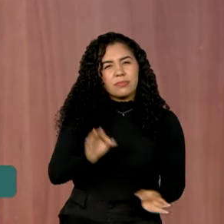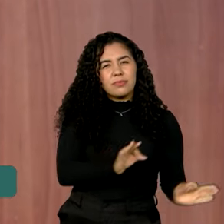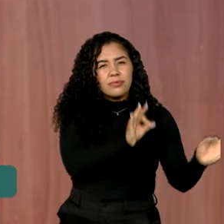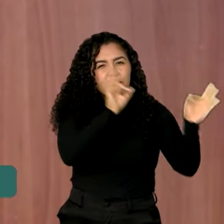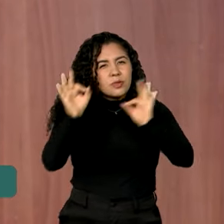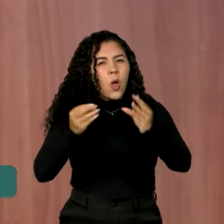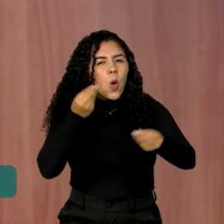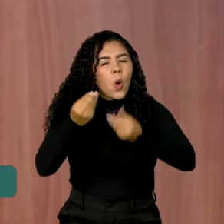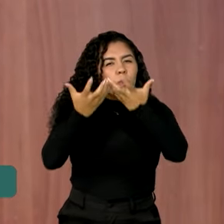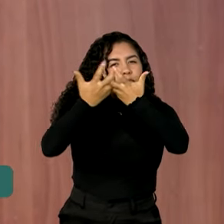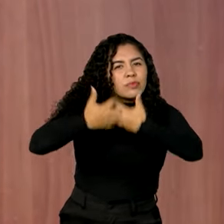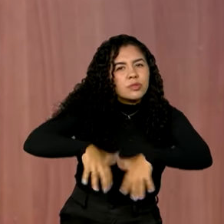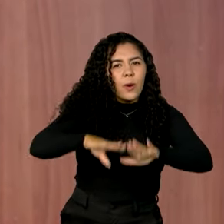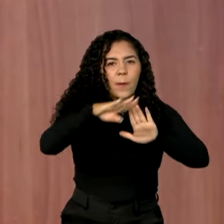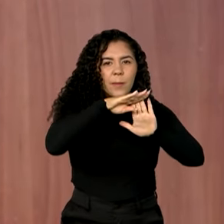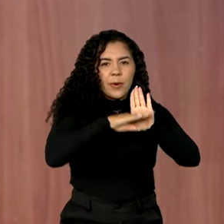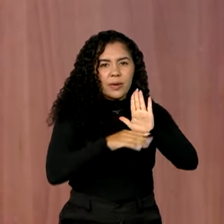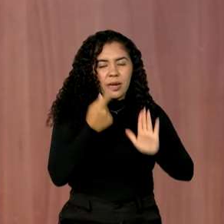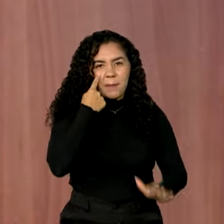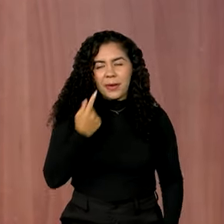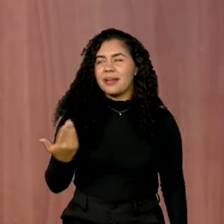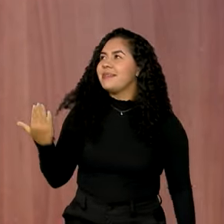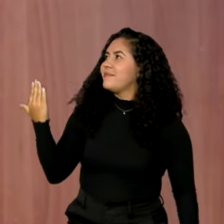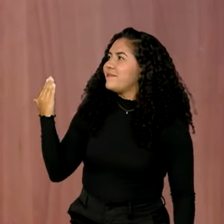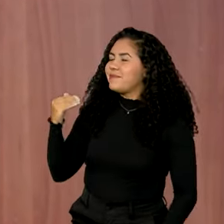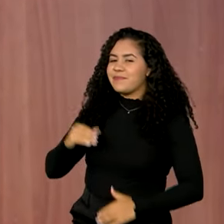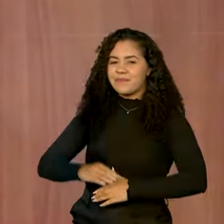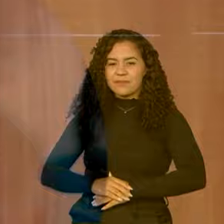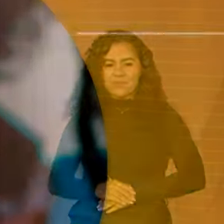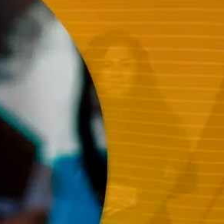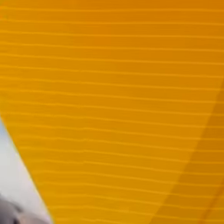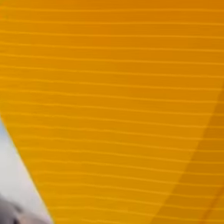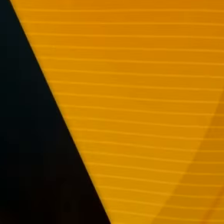mais sobre este programa no nosso quadro Brasil no Rumo Certo.